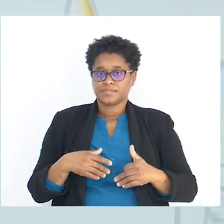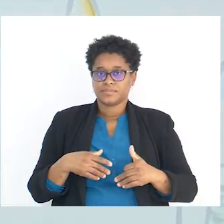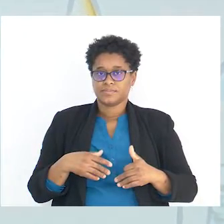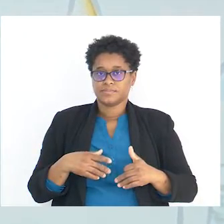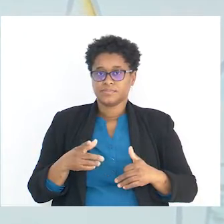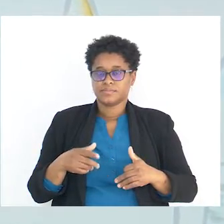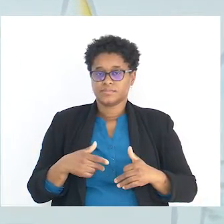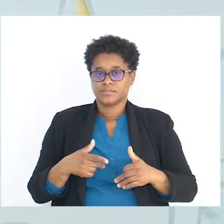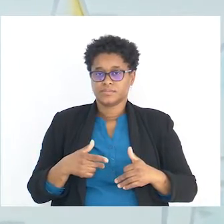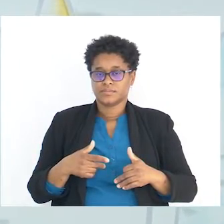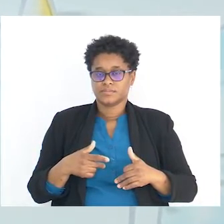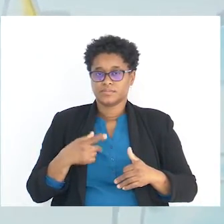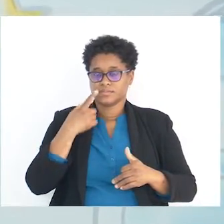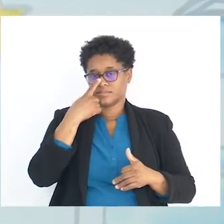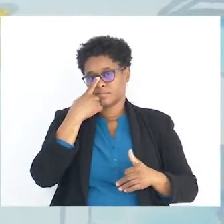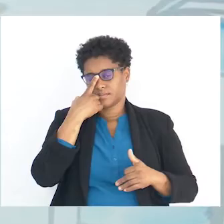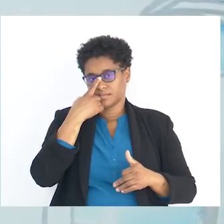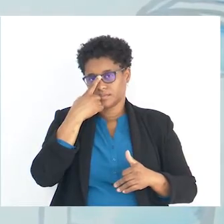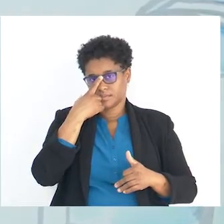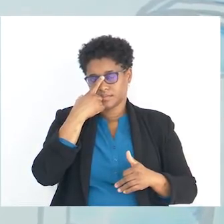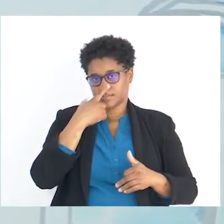E não, por acaso, muito fácil.